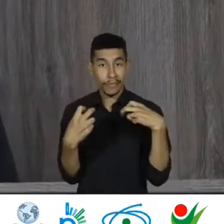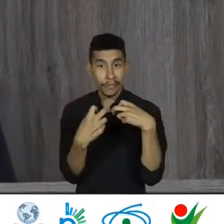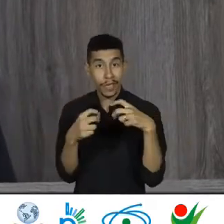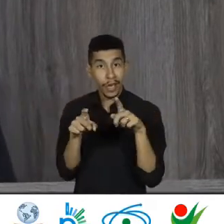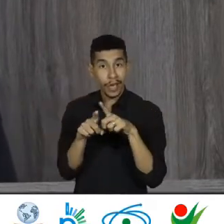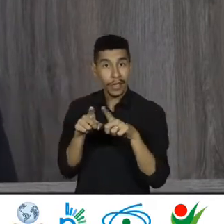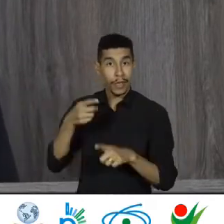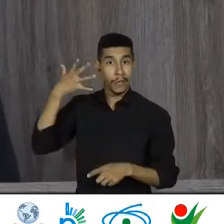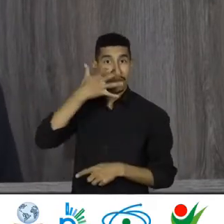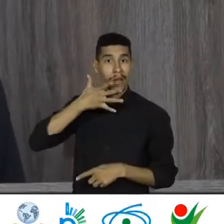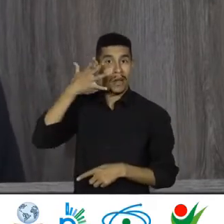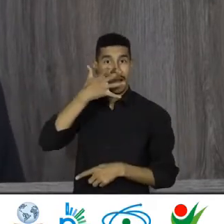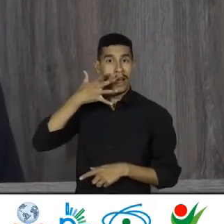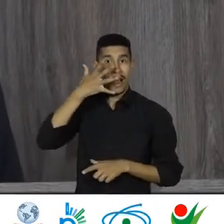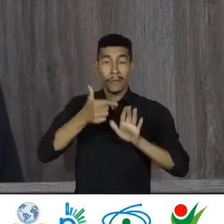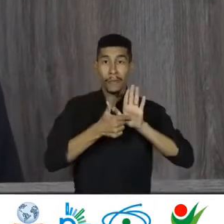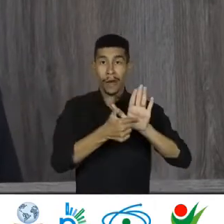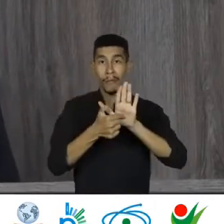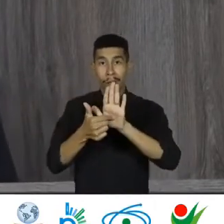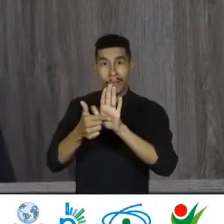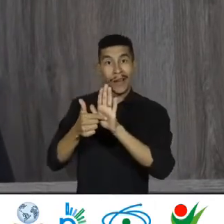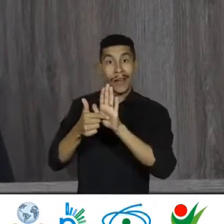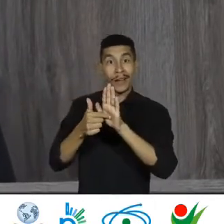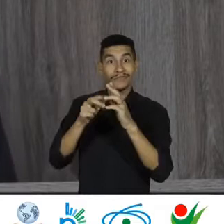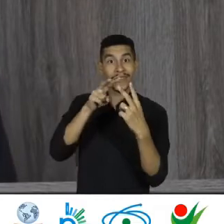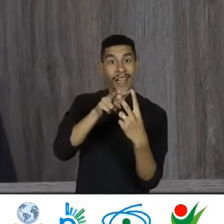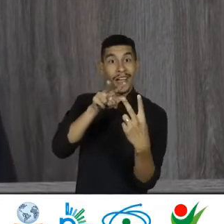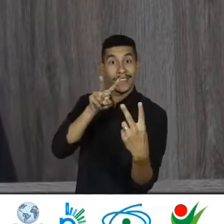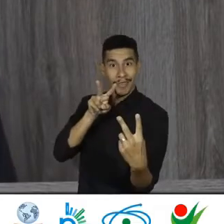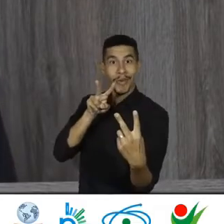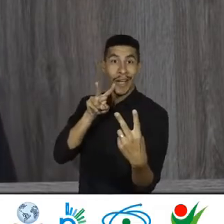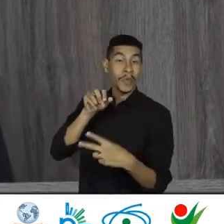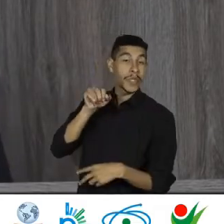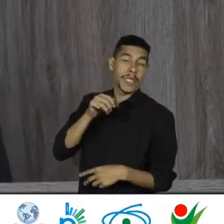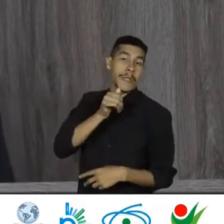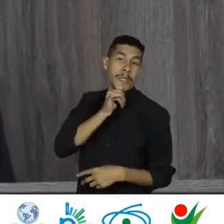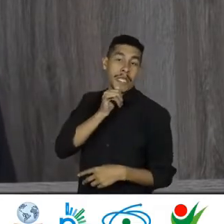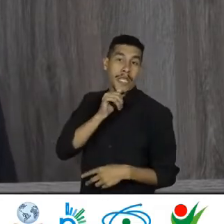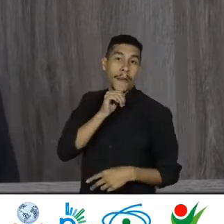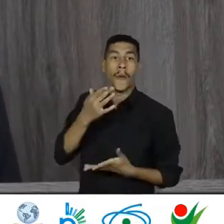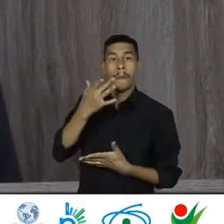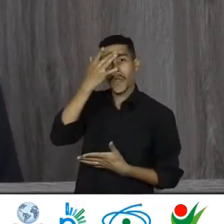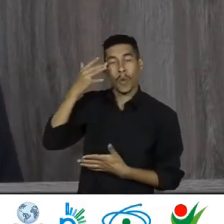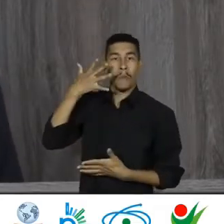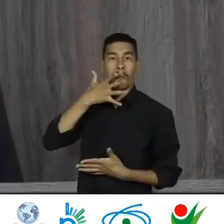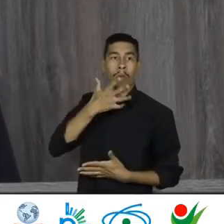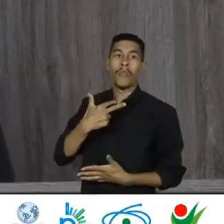apresentações de trabalhos remoto em caso de impossibilidade dos apresentadores.